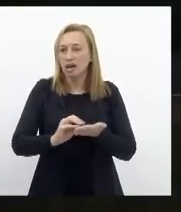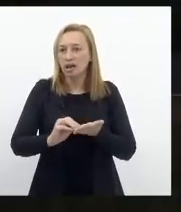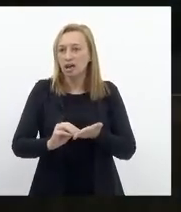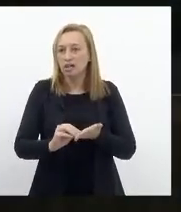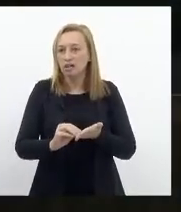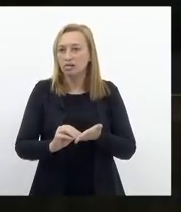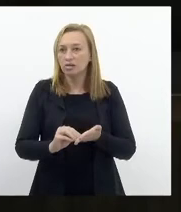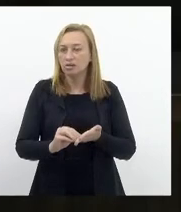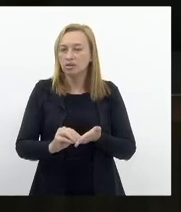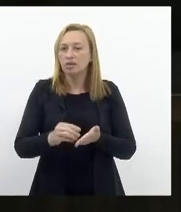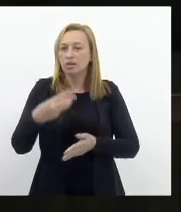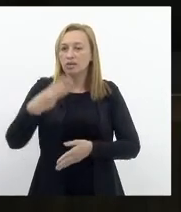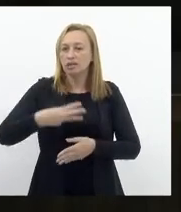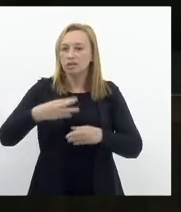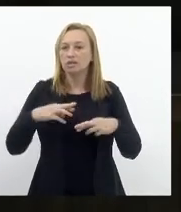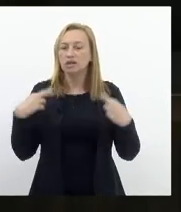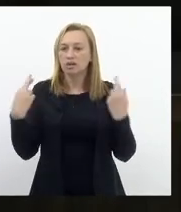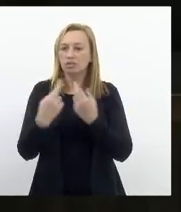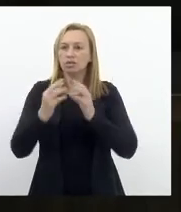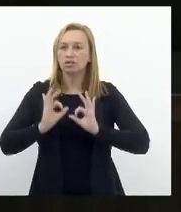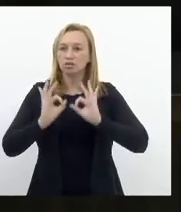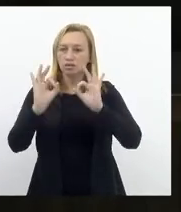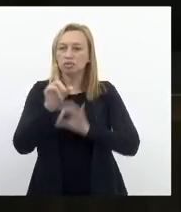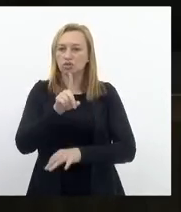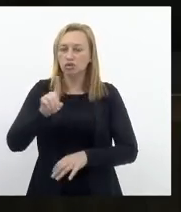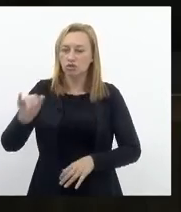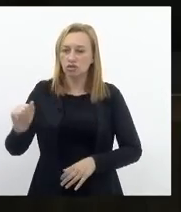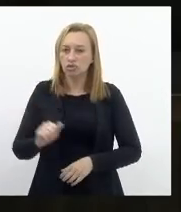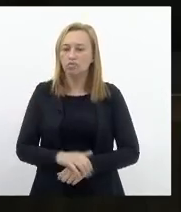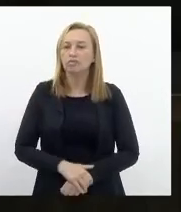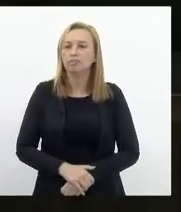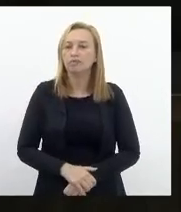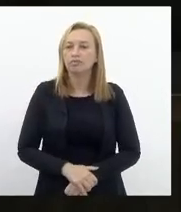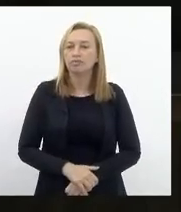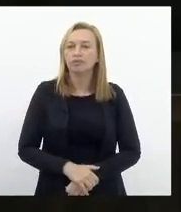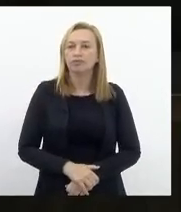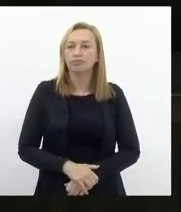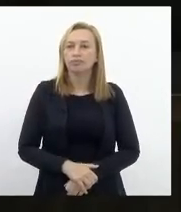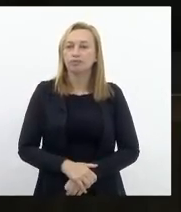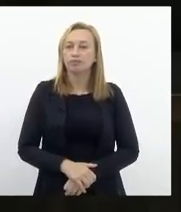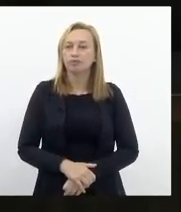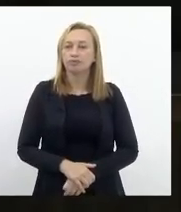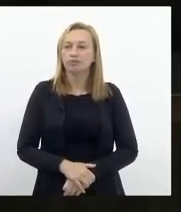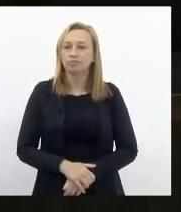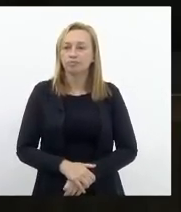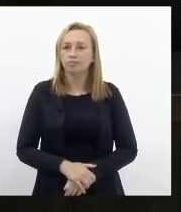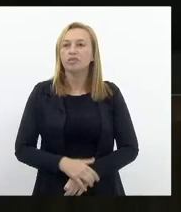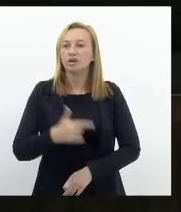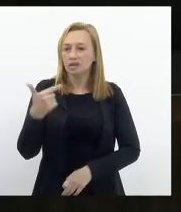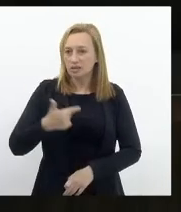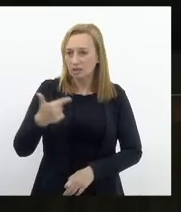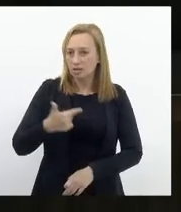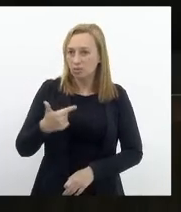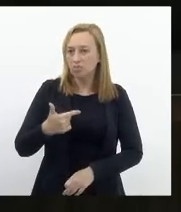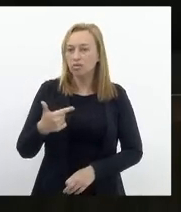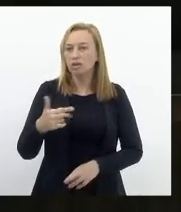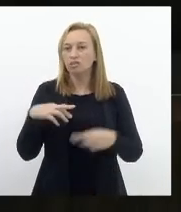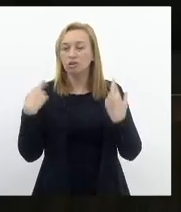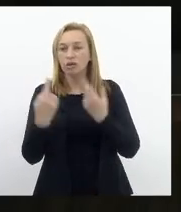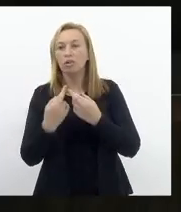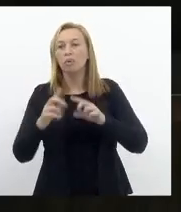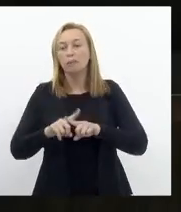passa-se a terceira sessão extraordinária do dia, que seria a segunda sessão, mas foi